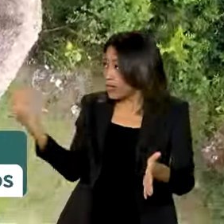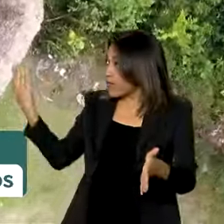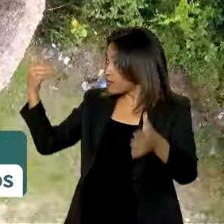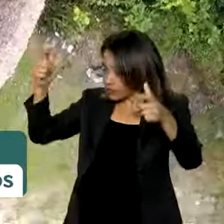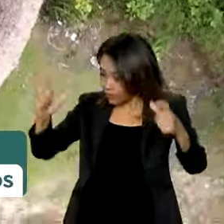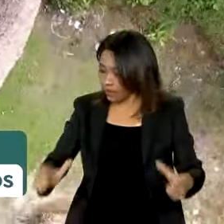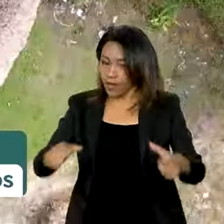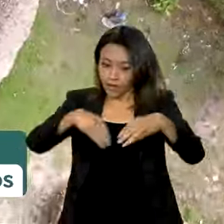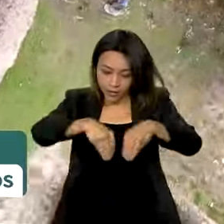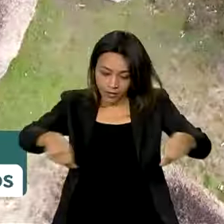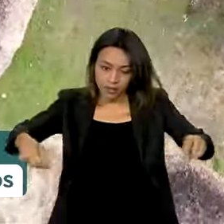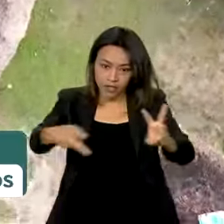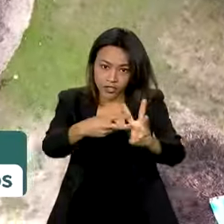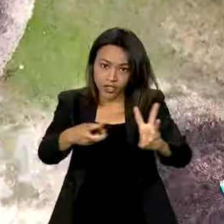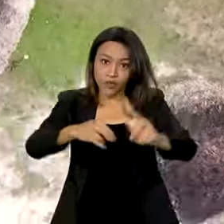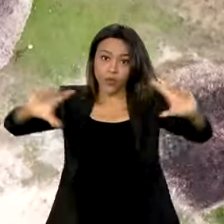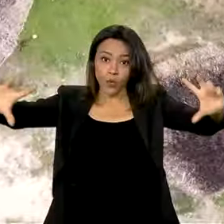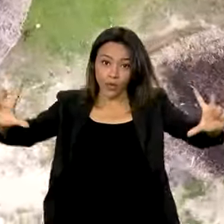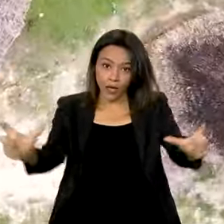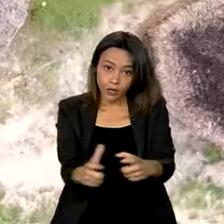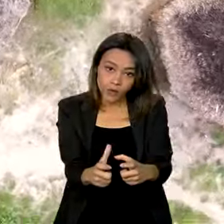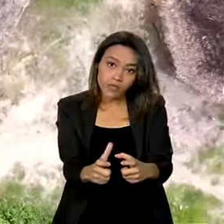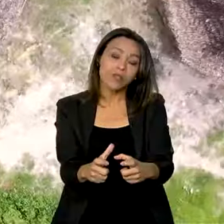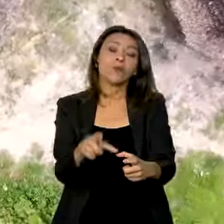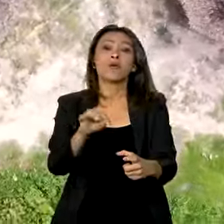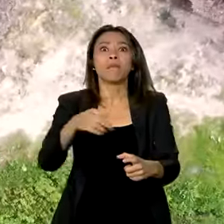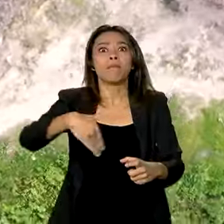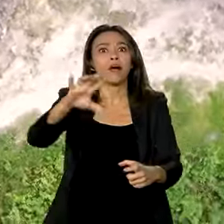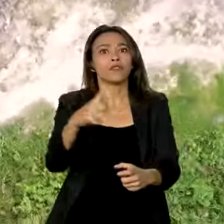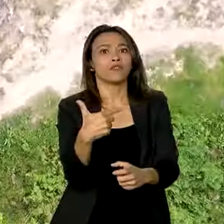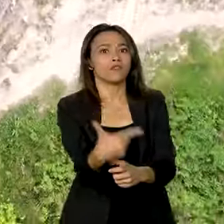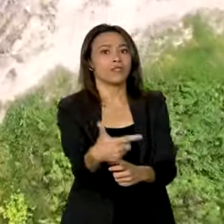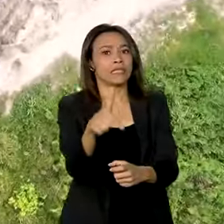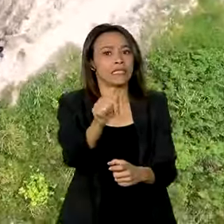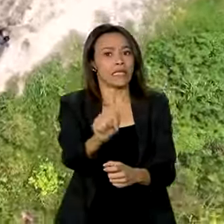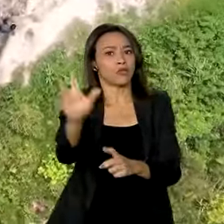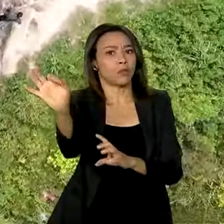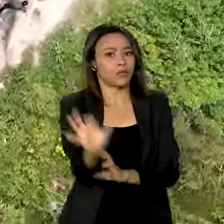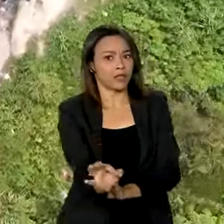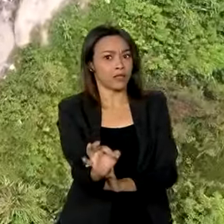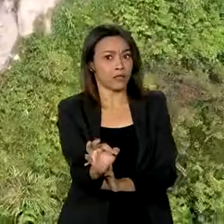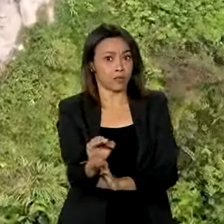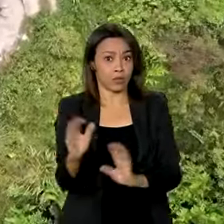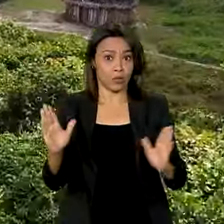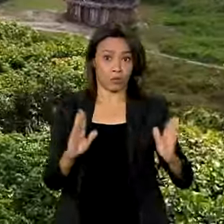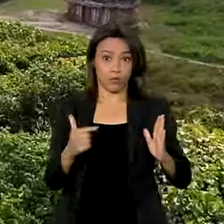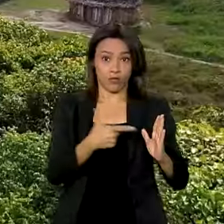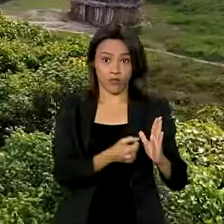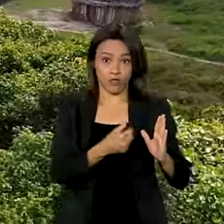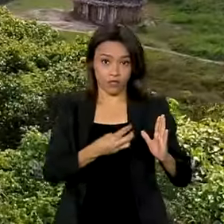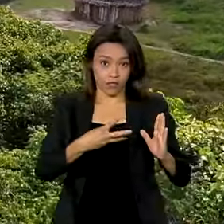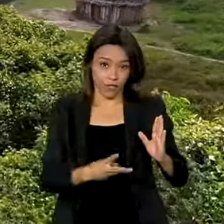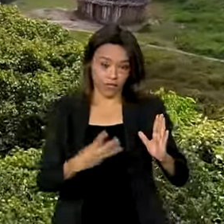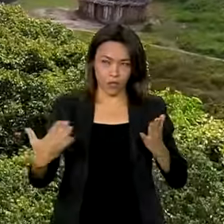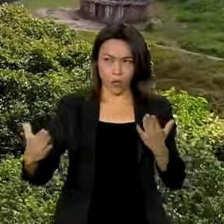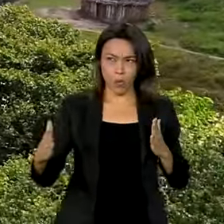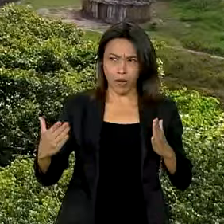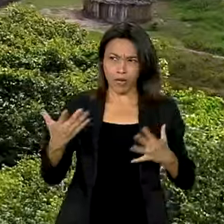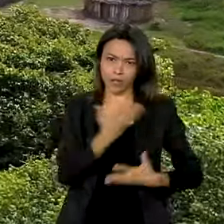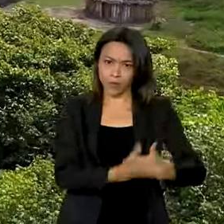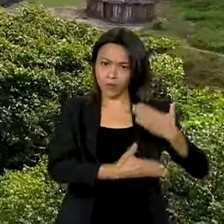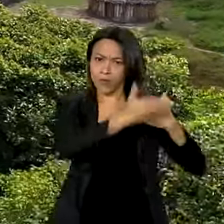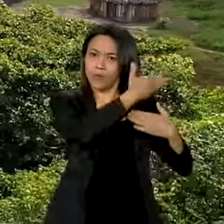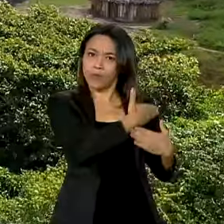foi registrada uma queda do desmatamento de mais de 27% em 2023, em comparação com o ano